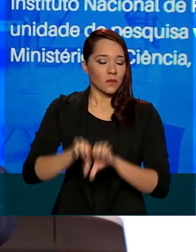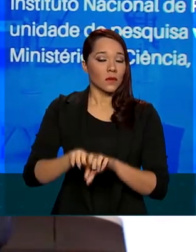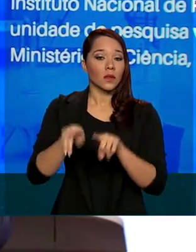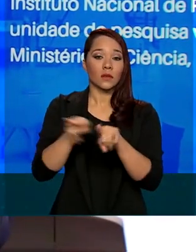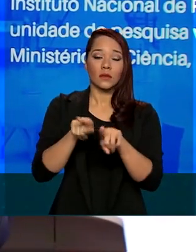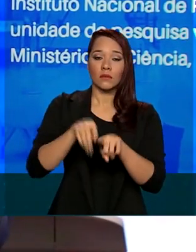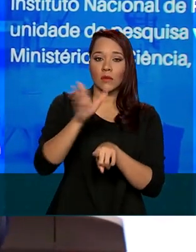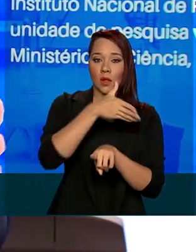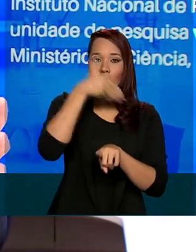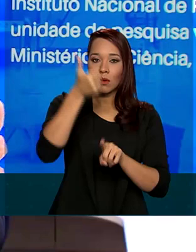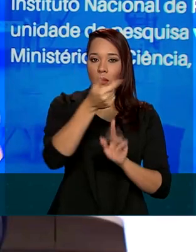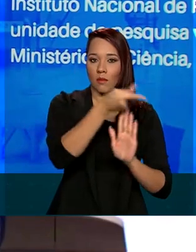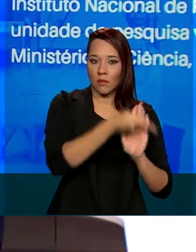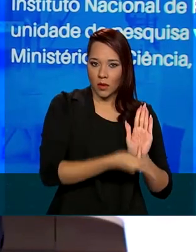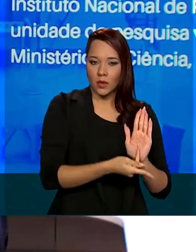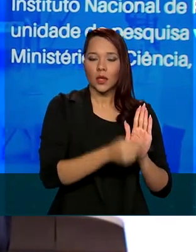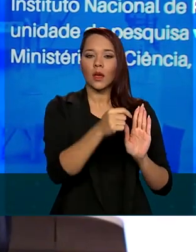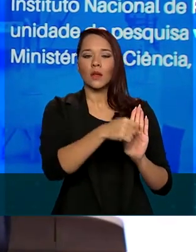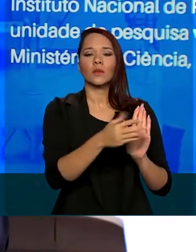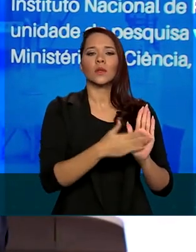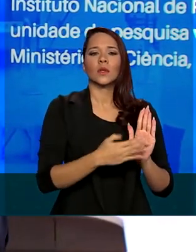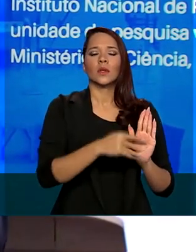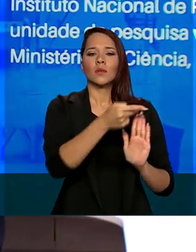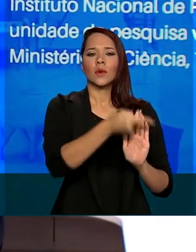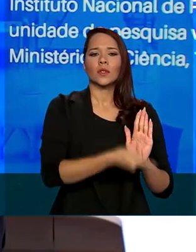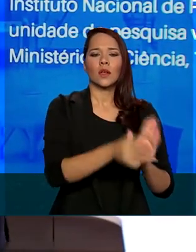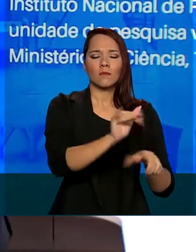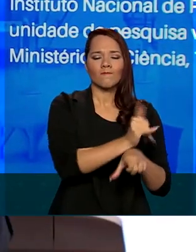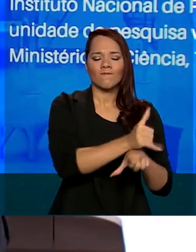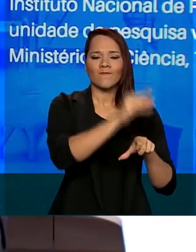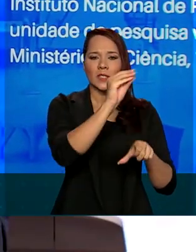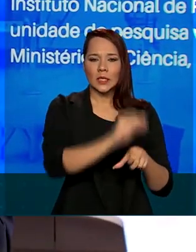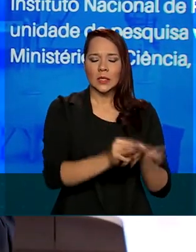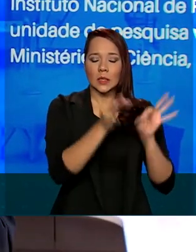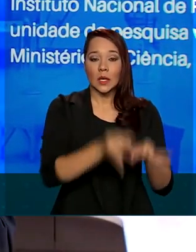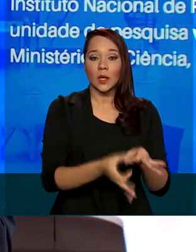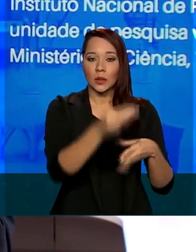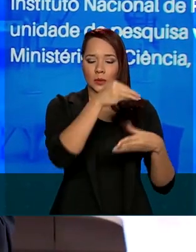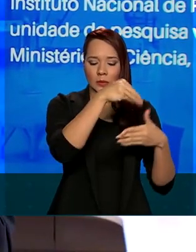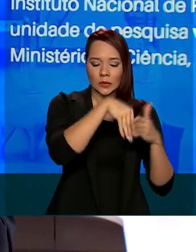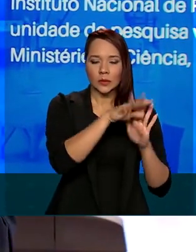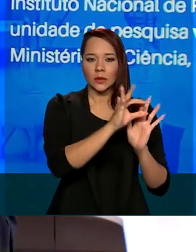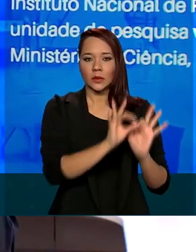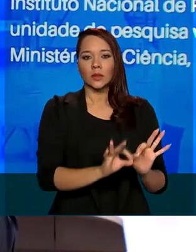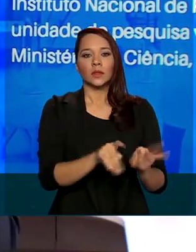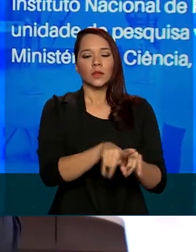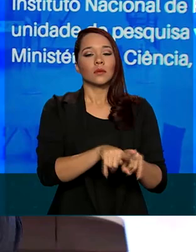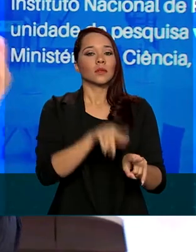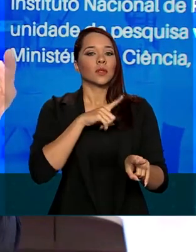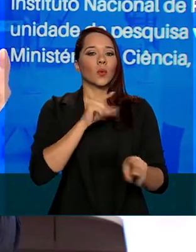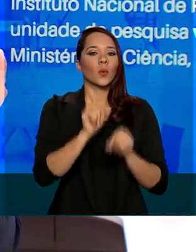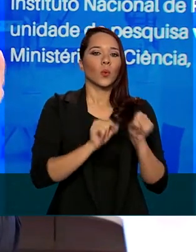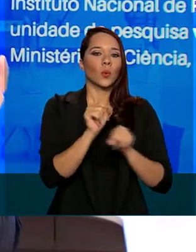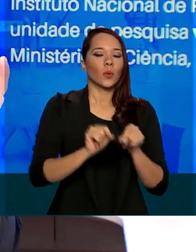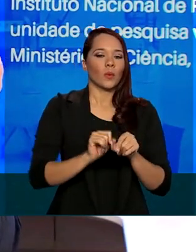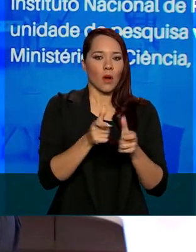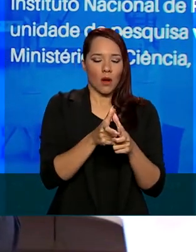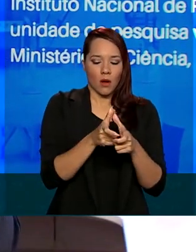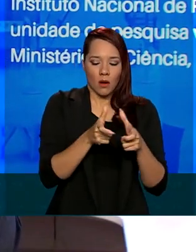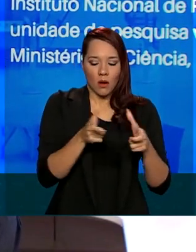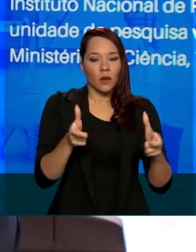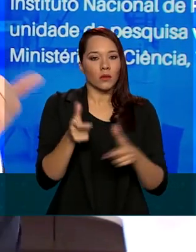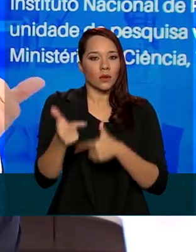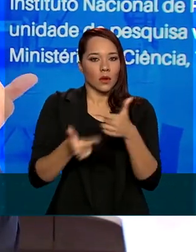eficiência de projetos, colocando projetos estratégicos ali dentro, a gente também tem uma ampliação das